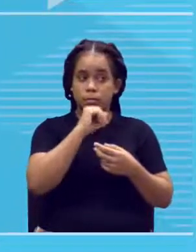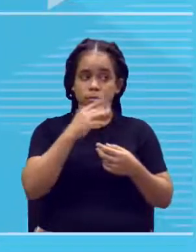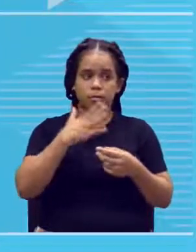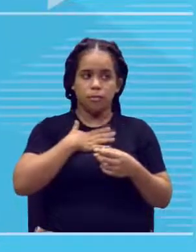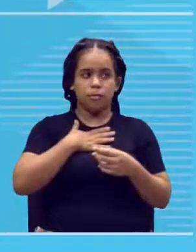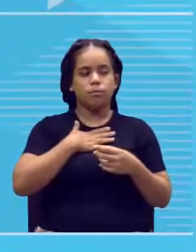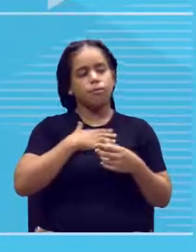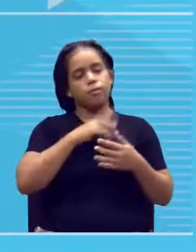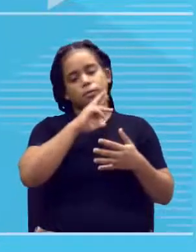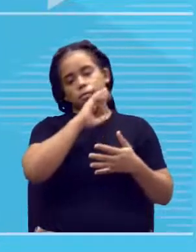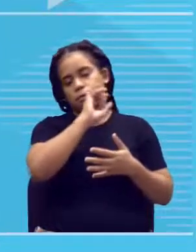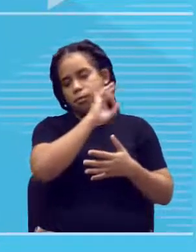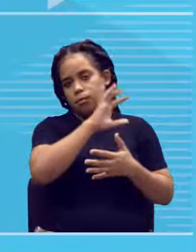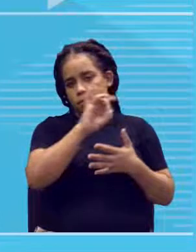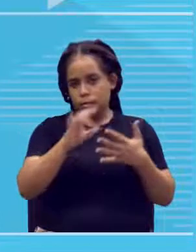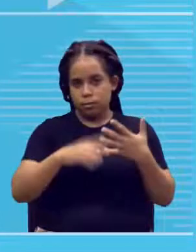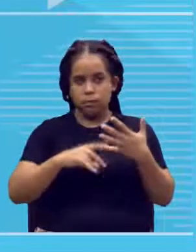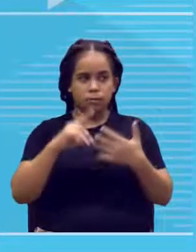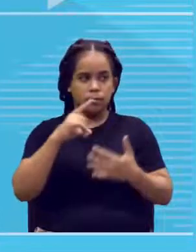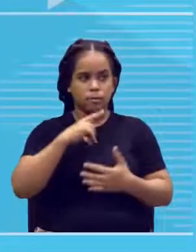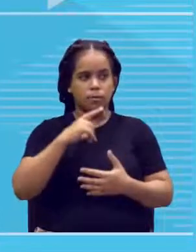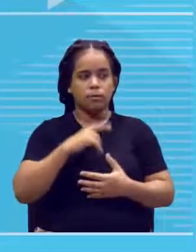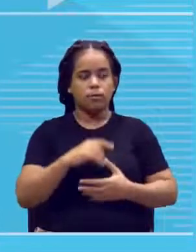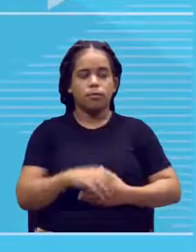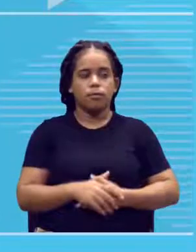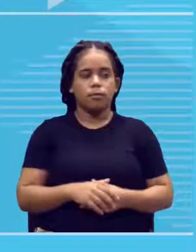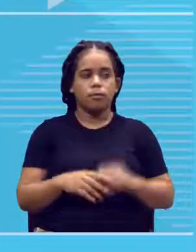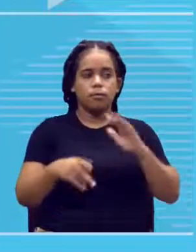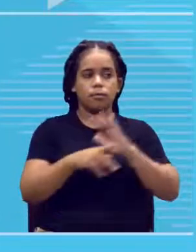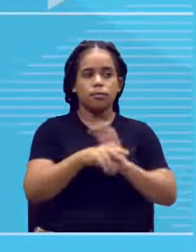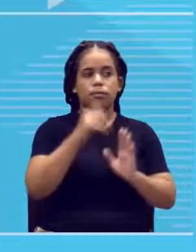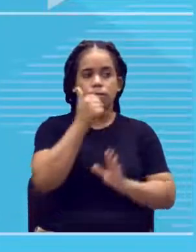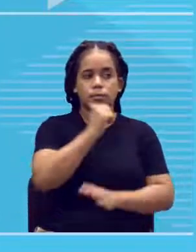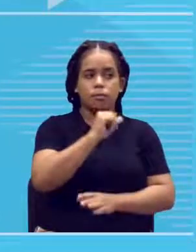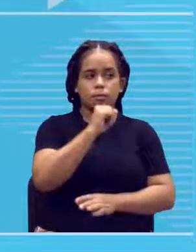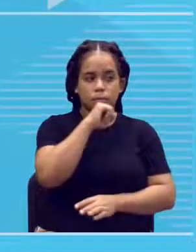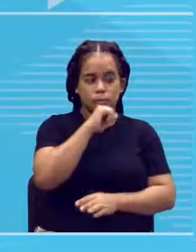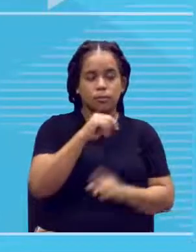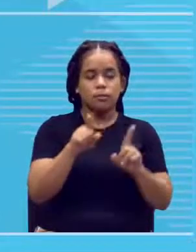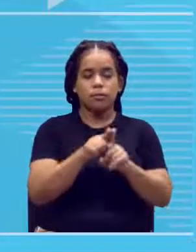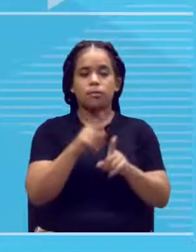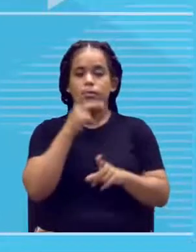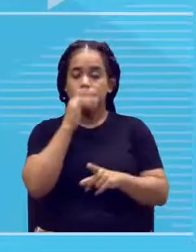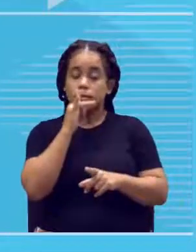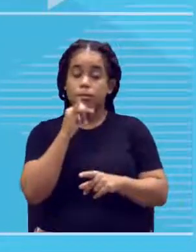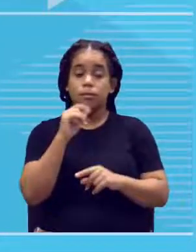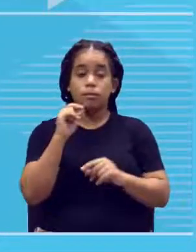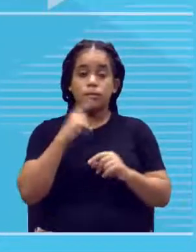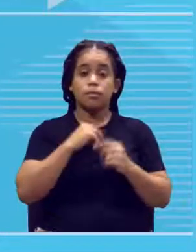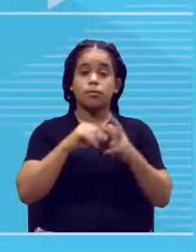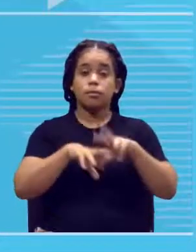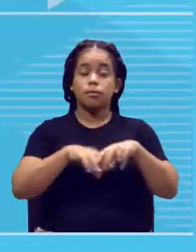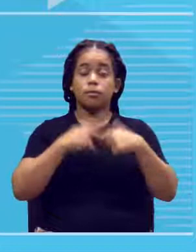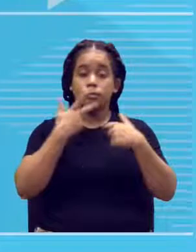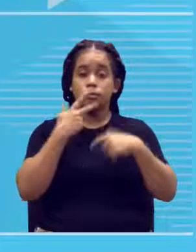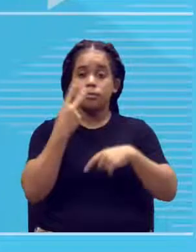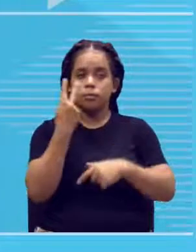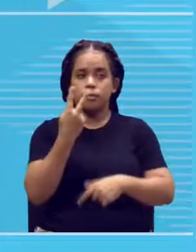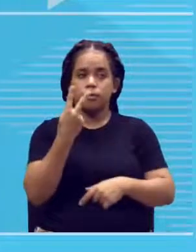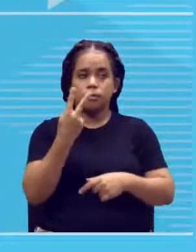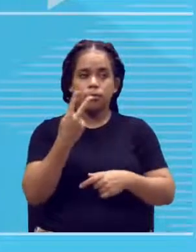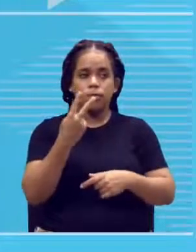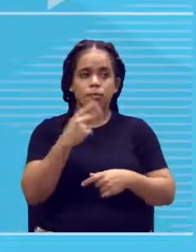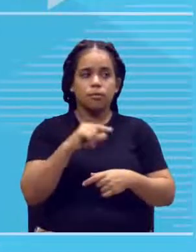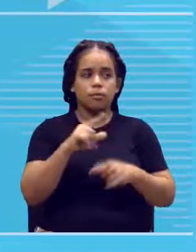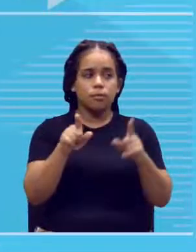cada um desses pares, certo? Um veio do meu pai, outro da minha mãe. Por isso, a gente fala de dois conjuntos. Dois conjuntos,